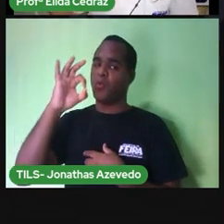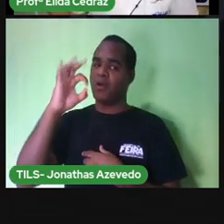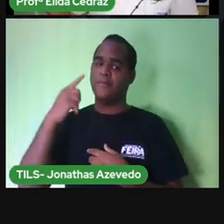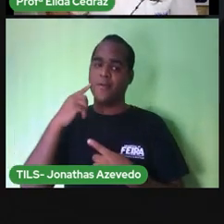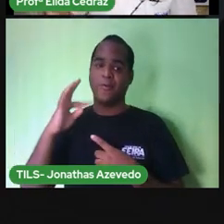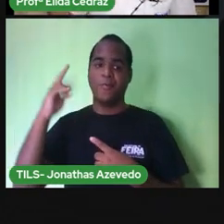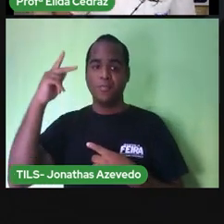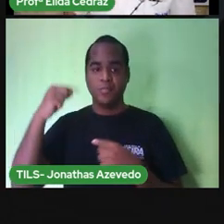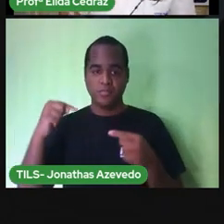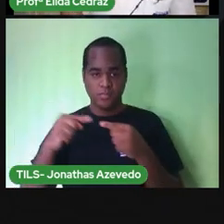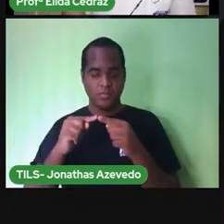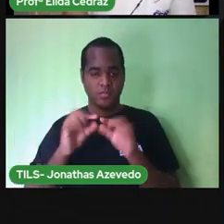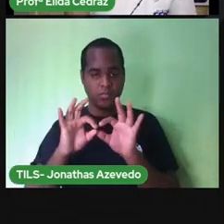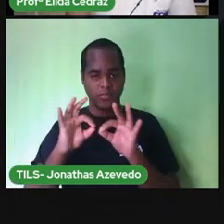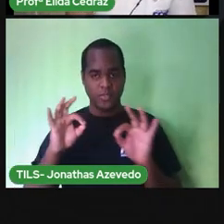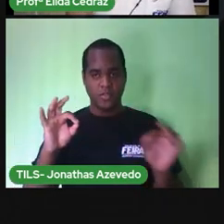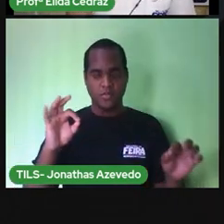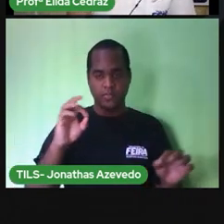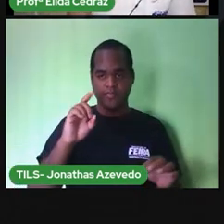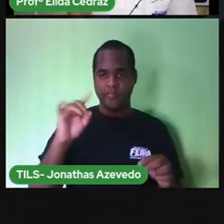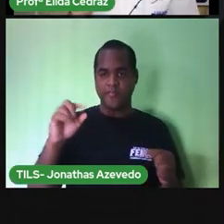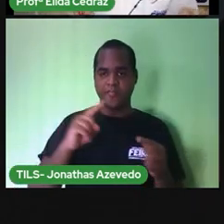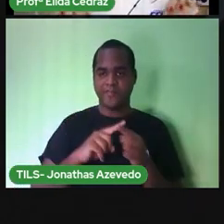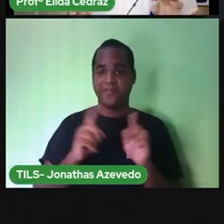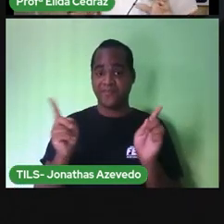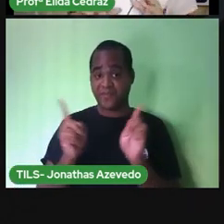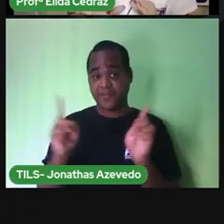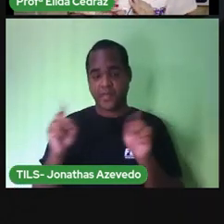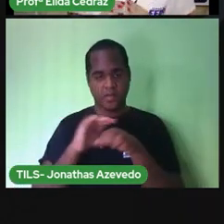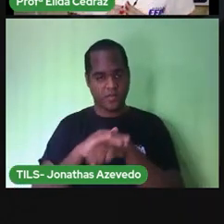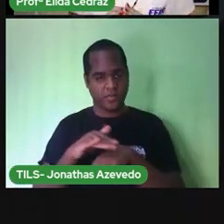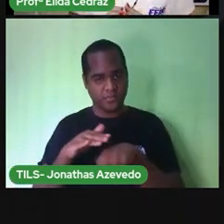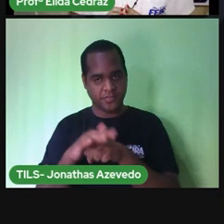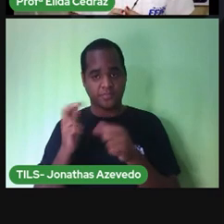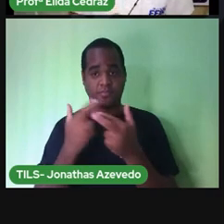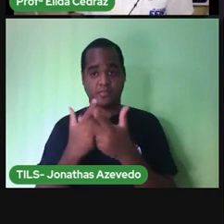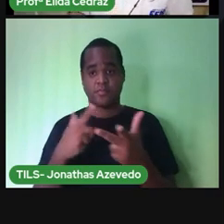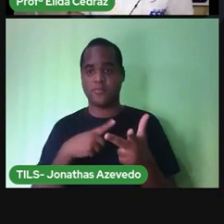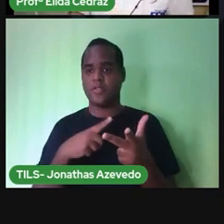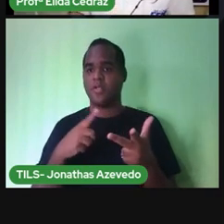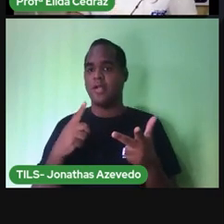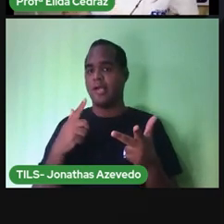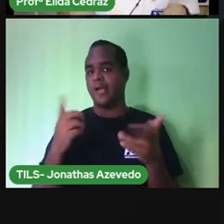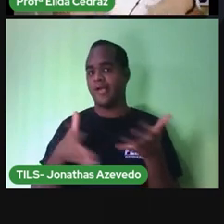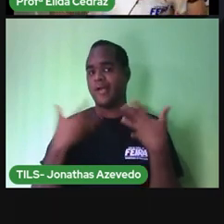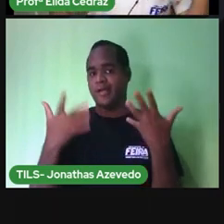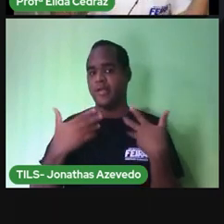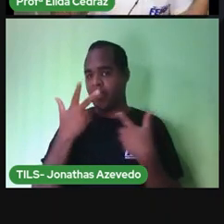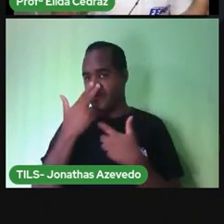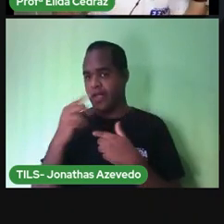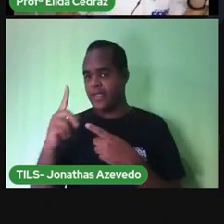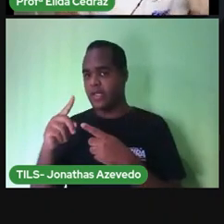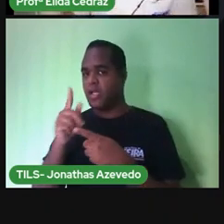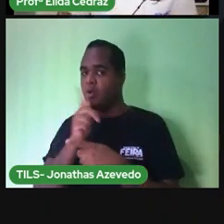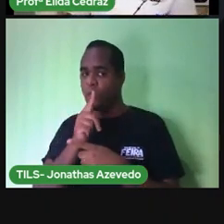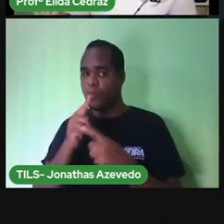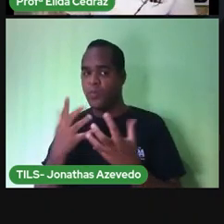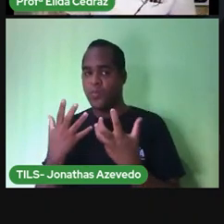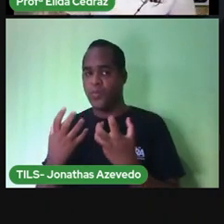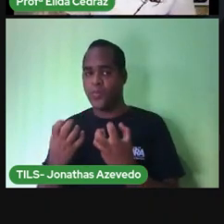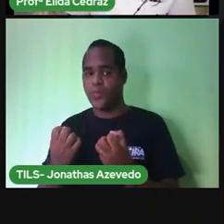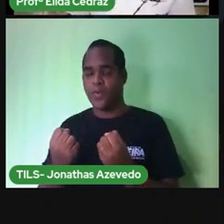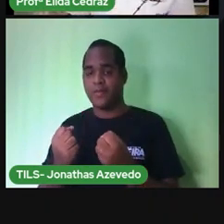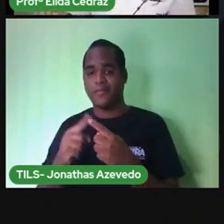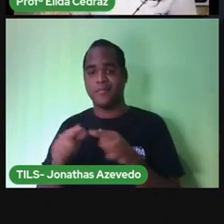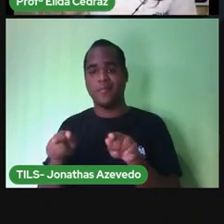são mais longos, as noites curtinhas. E por causa do calor, a água evapora e por isso